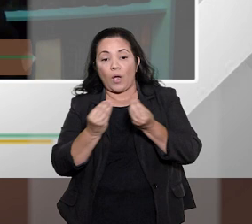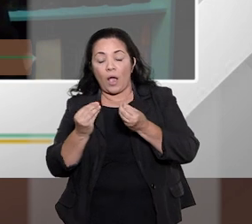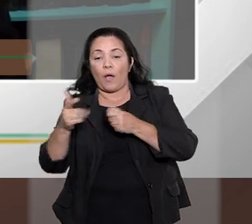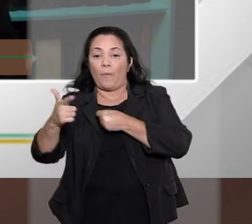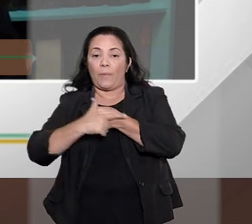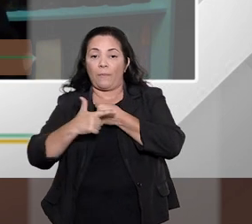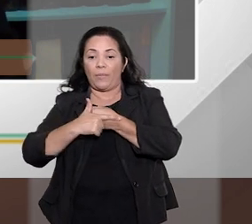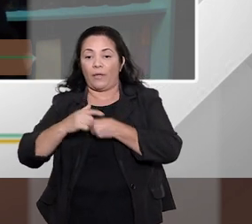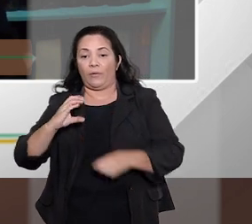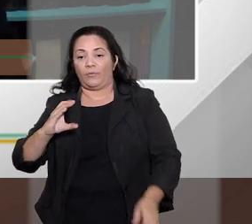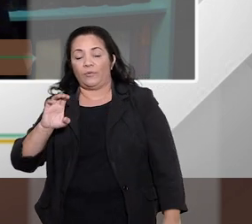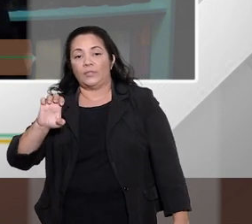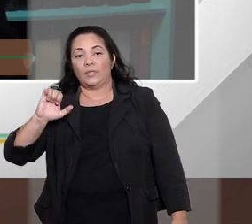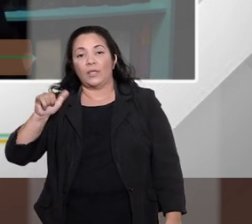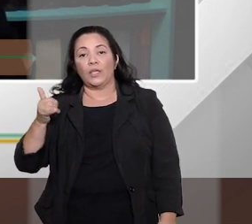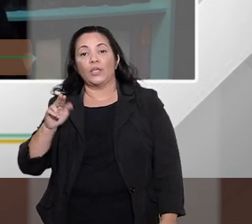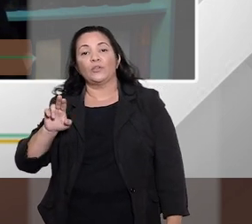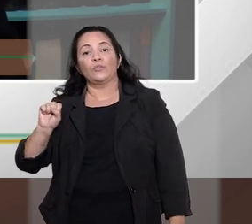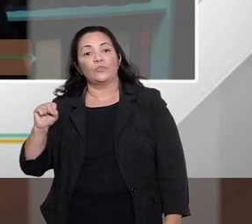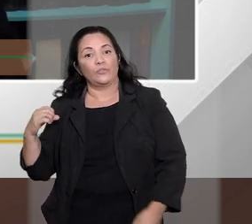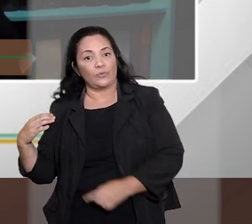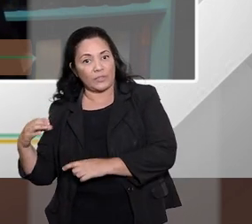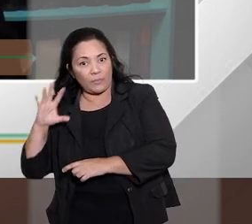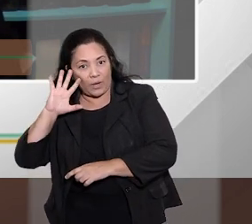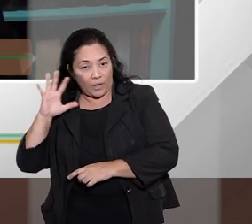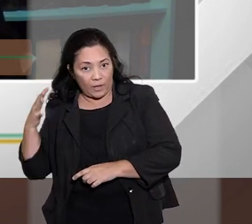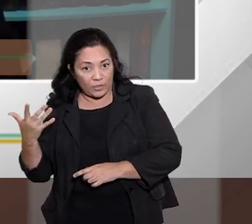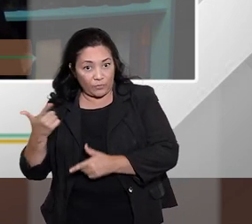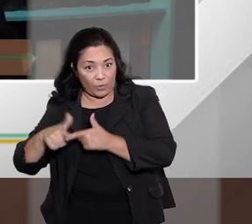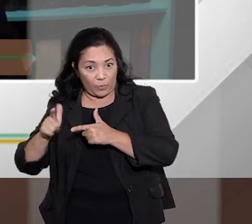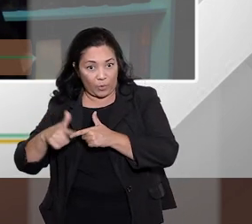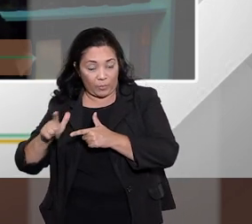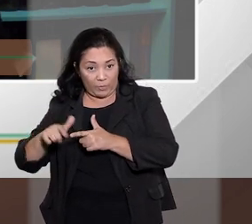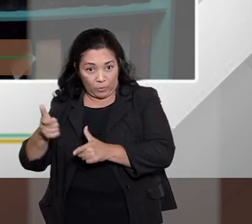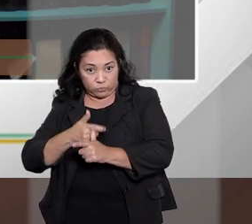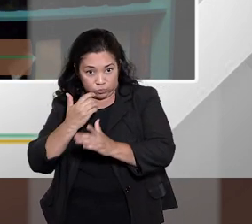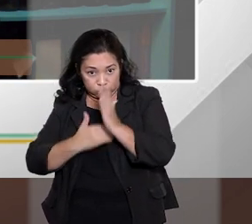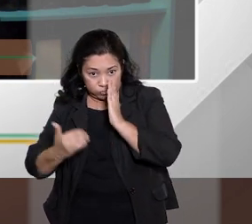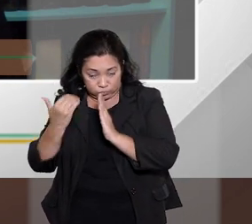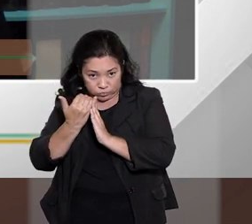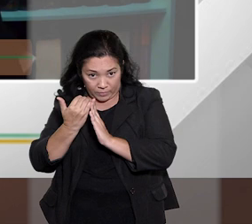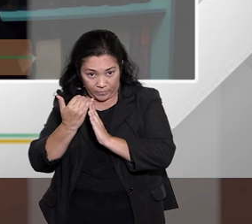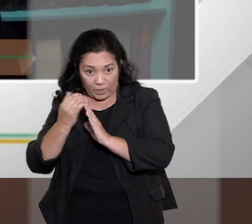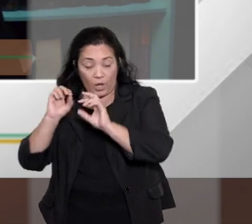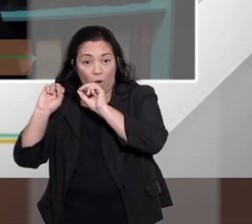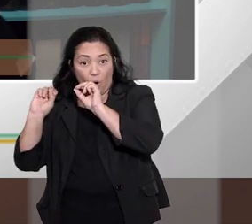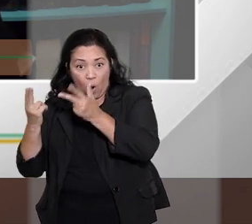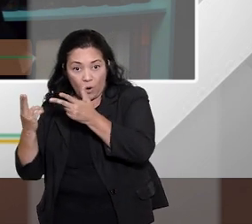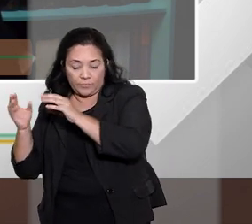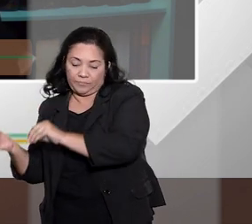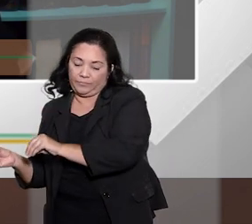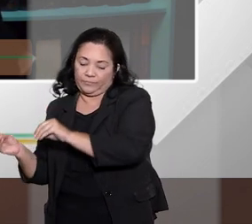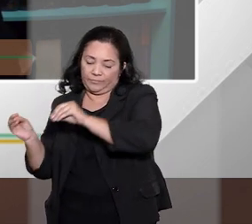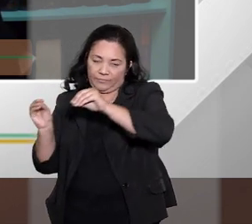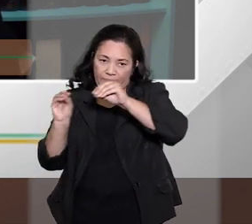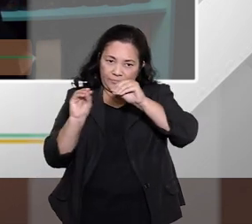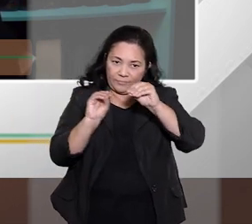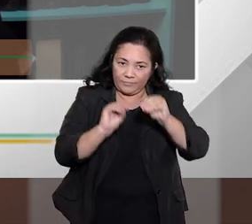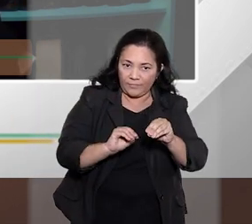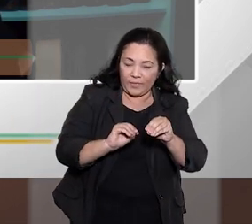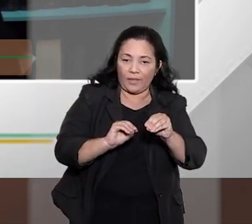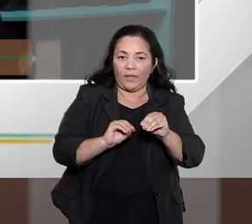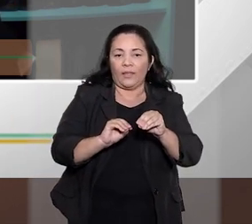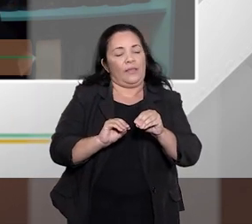trazer a questão específica do superendividamento ou ela pode ser feita no âmbito dos órgãos de defesa do